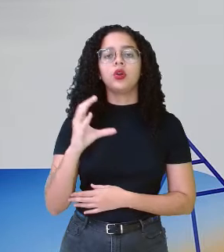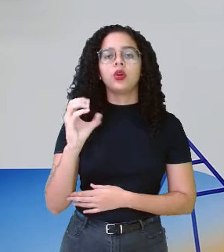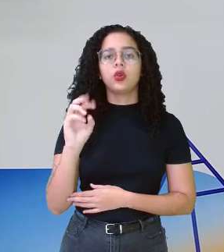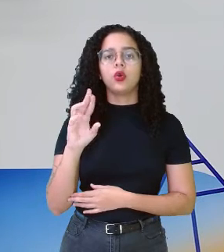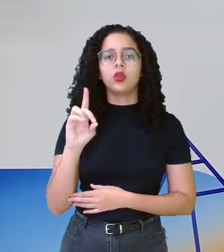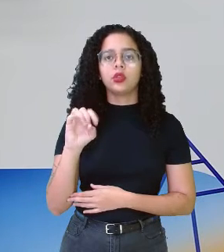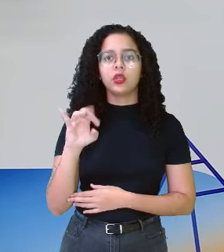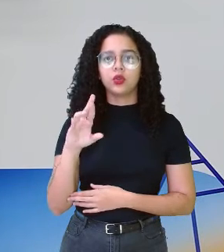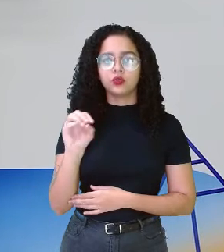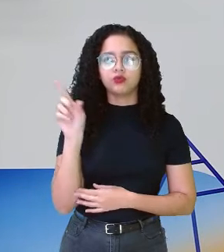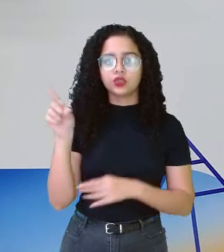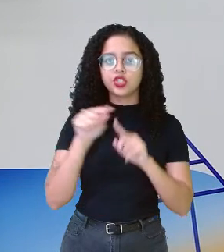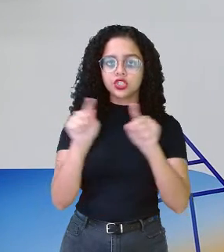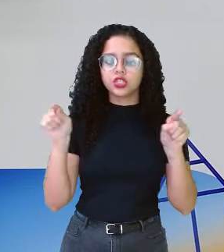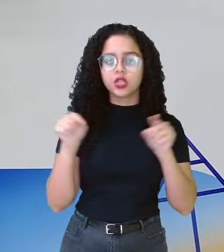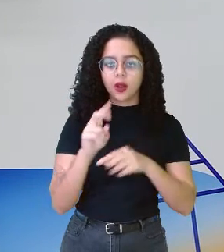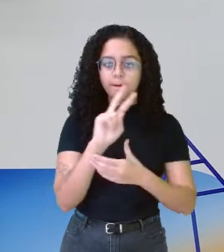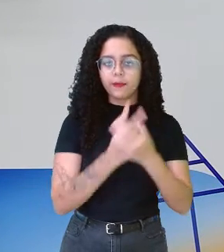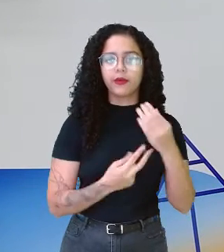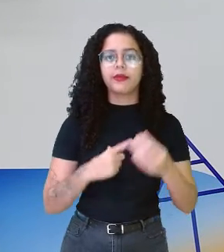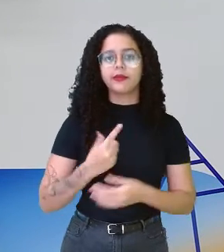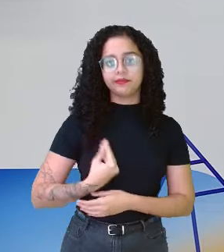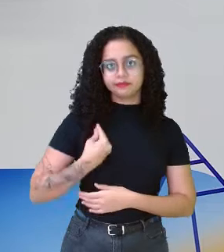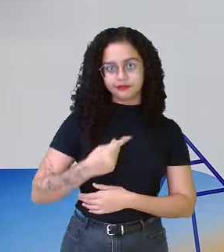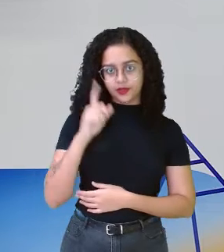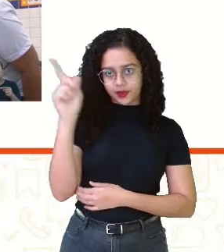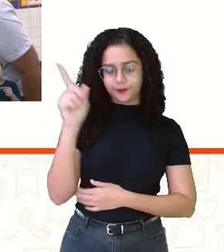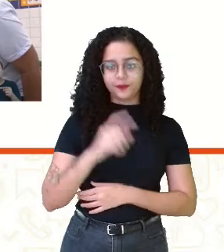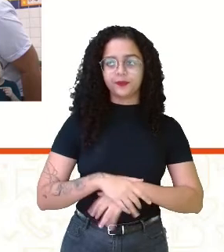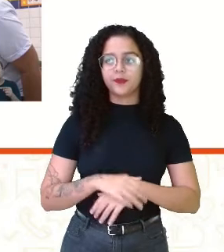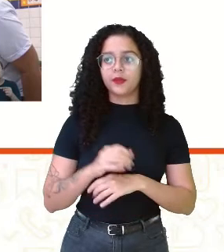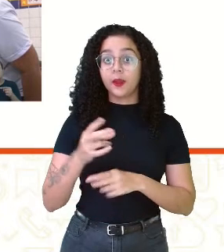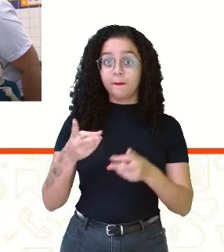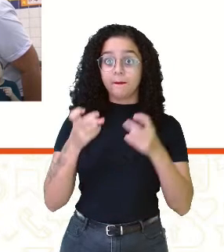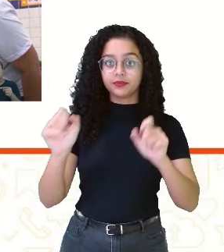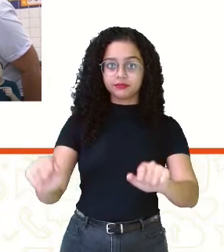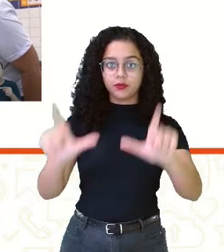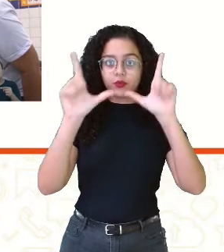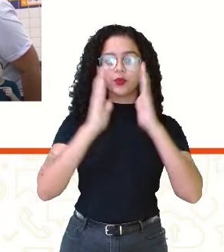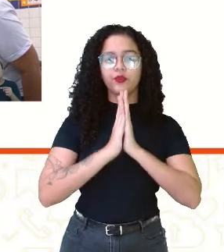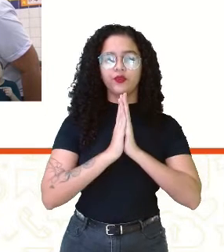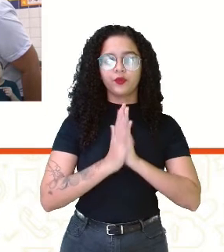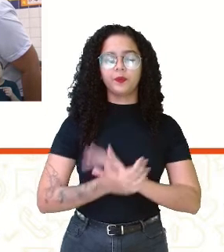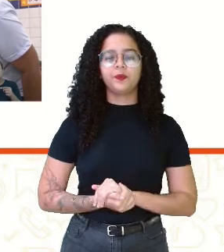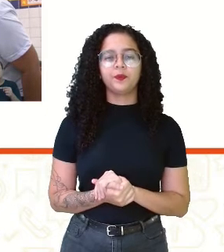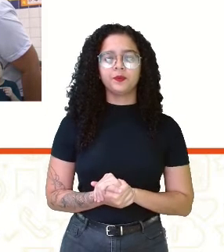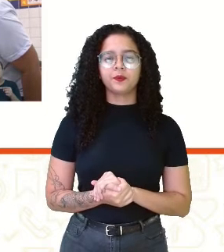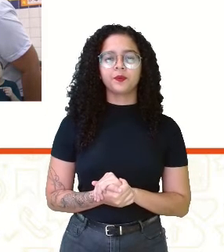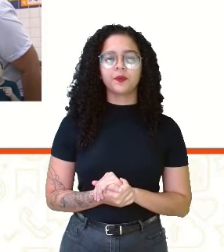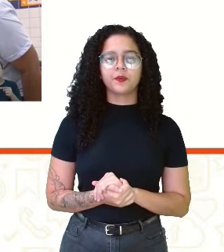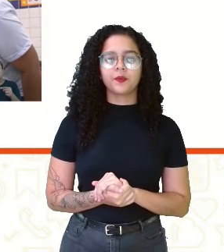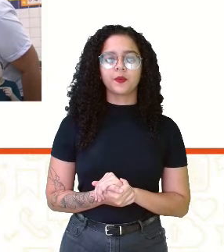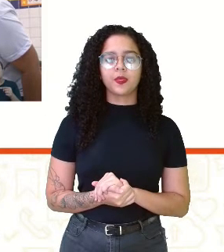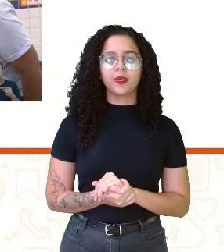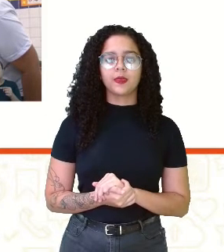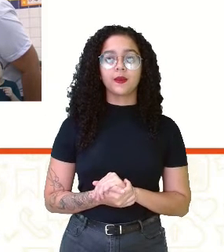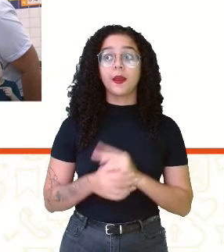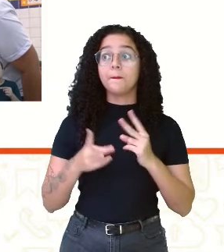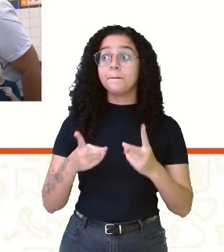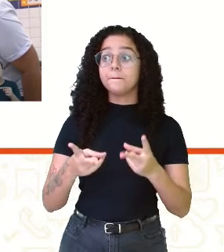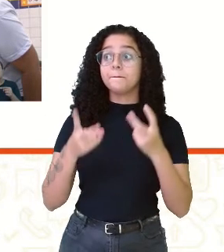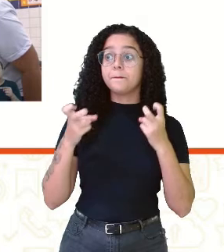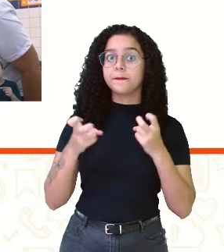bilingües está lá no Cristiano Cordeiro. E perceba, coloca aí a tela cheia, por favor. Perceba que as